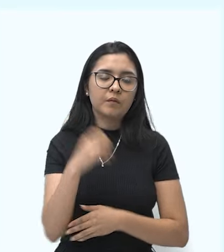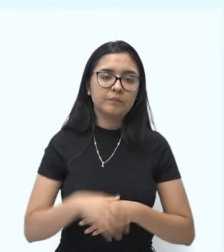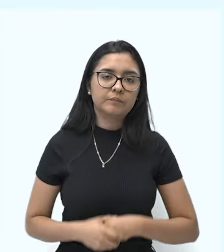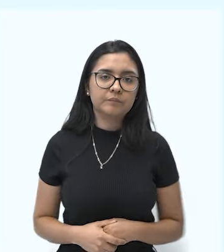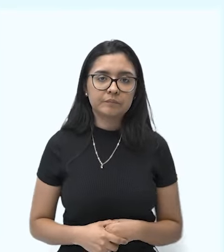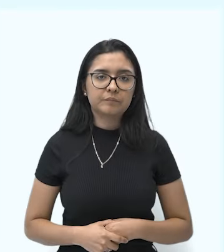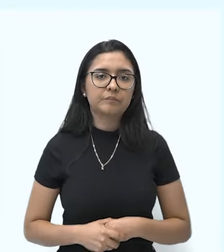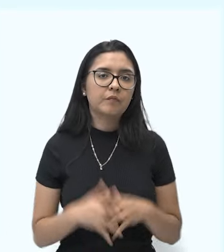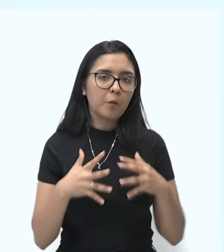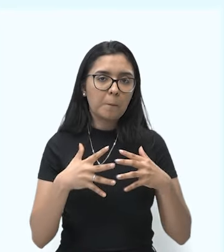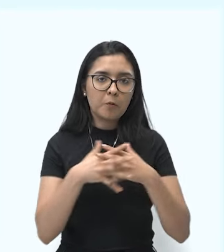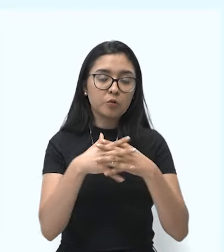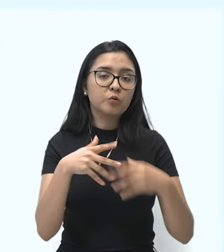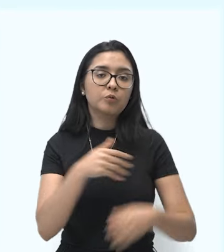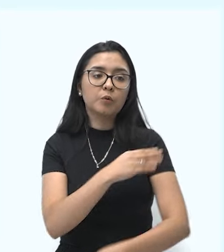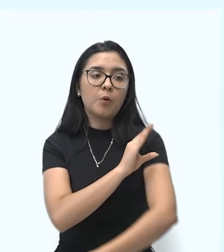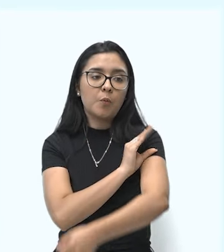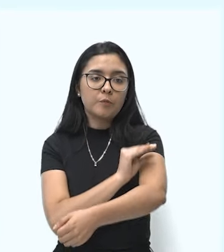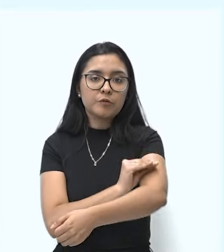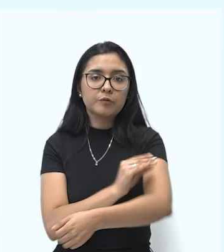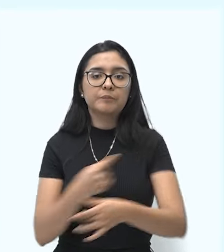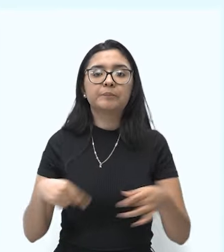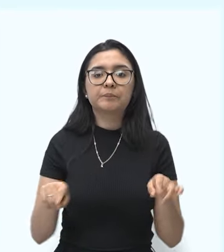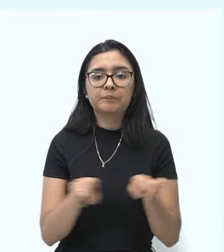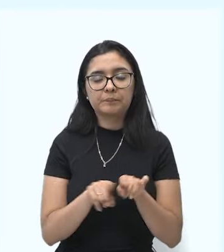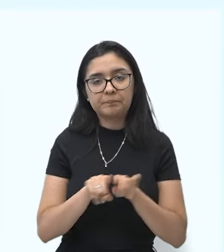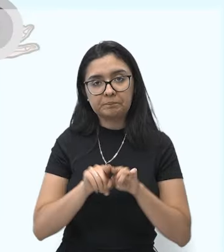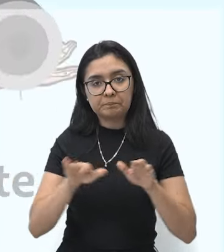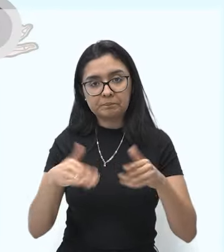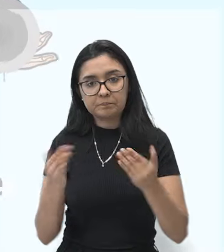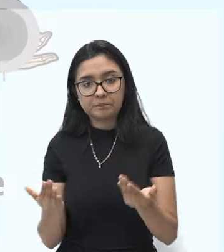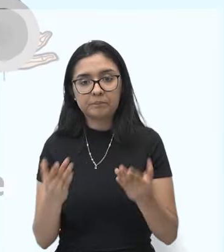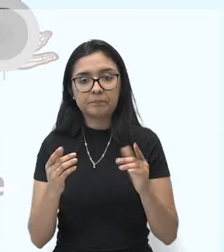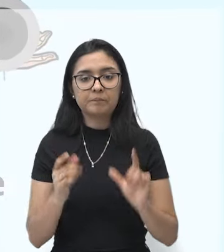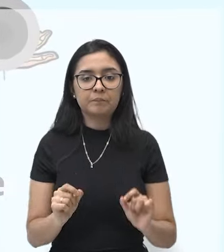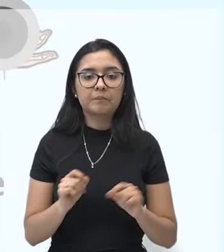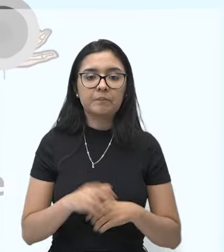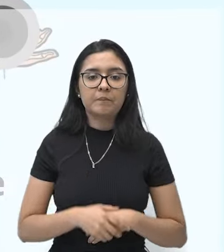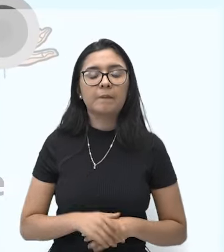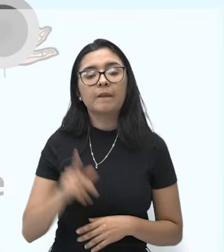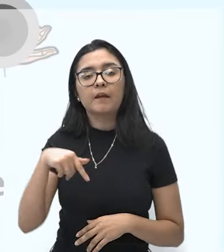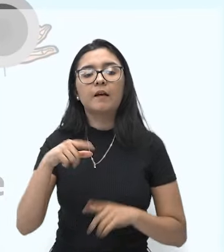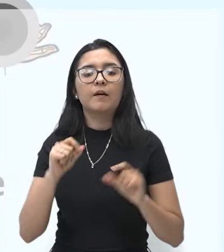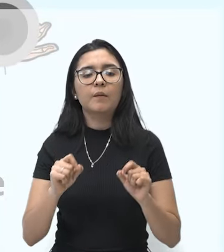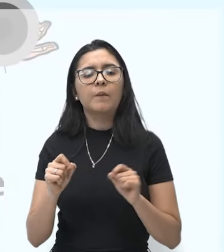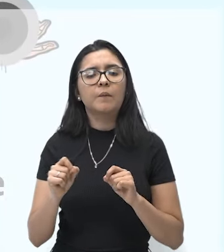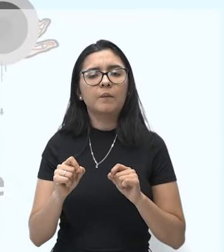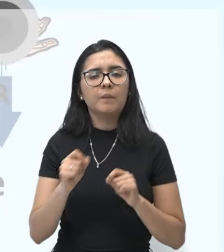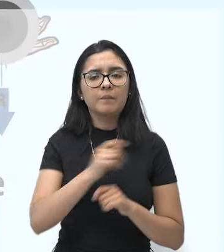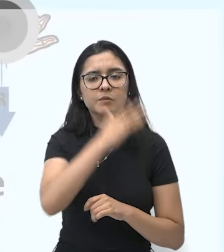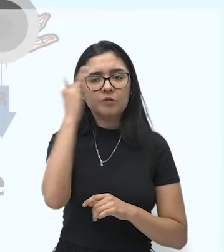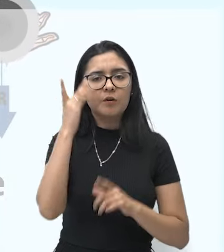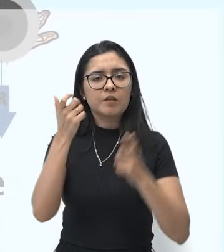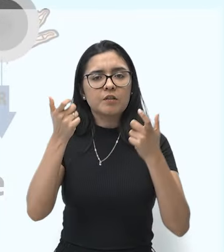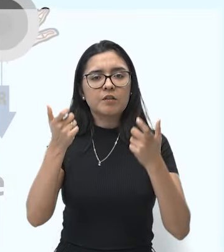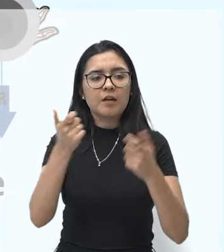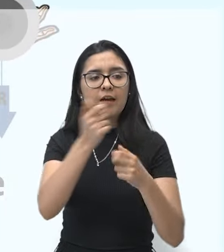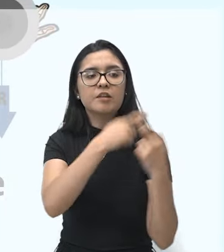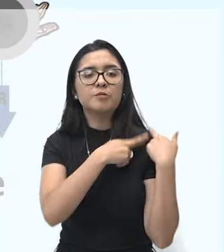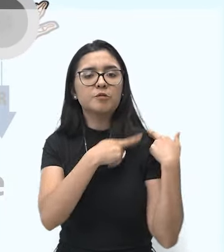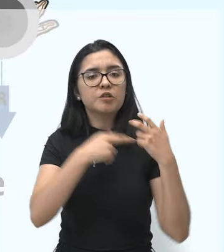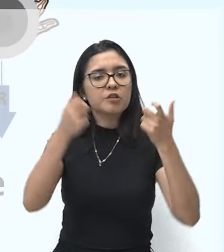né? E a resistência. Então, a arquimédia foi o responsável pela explicação